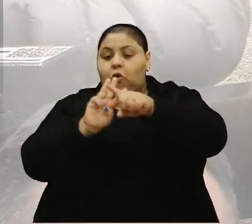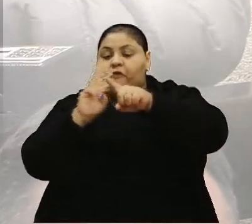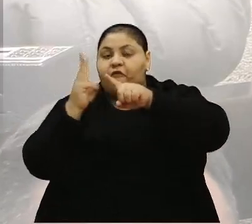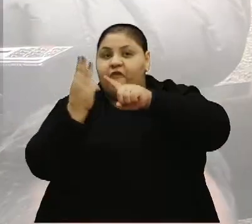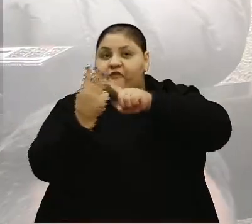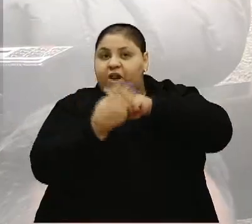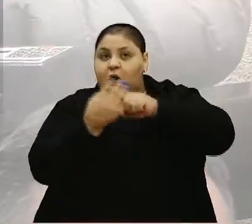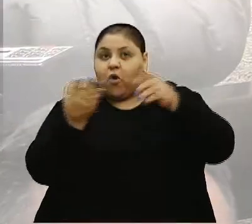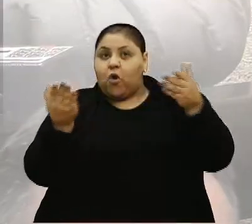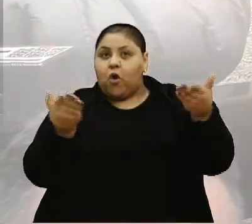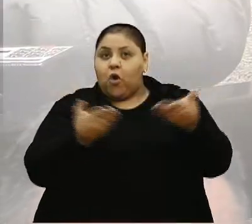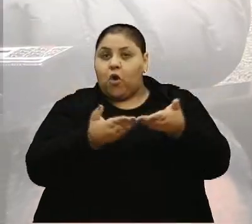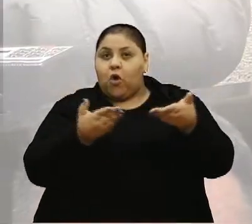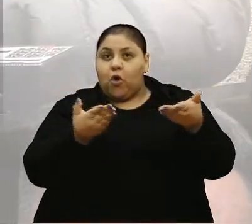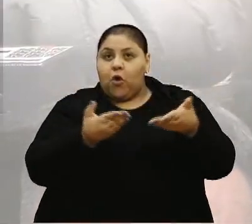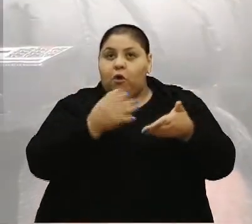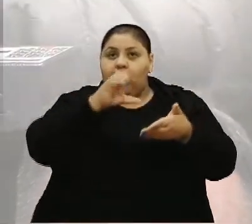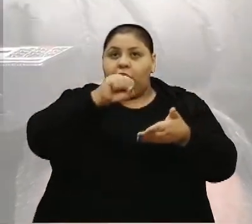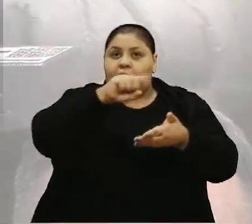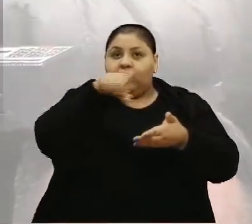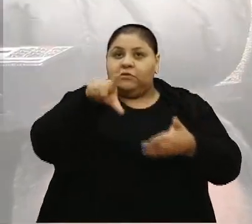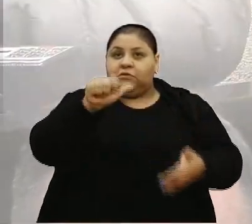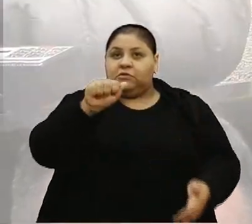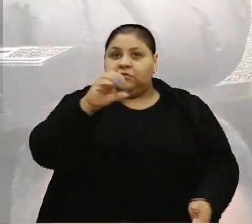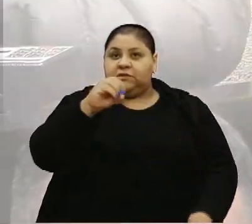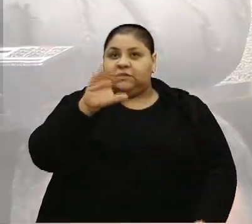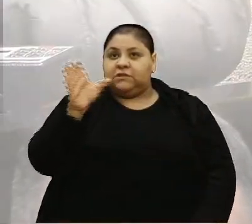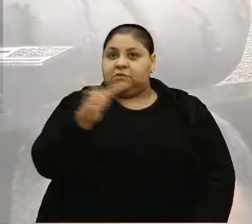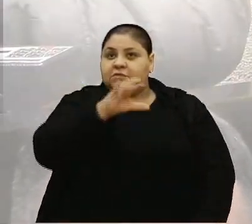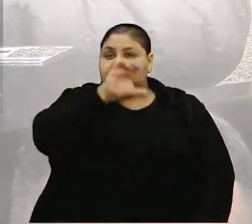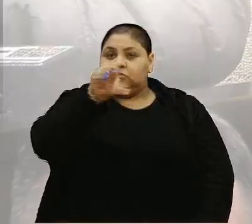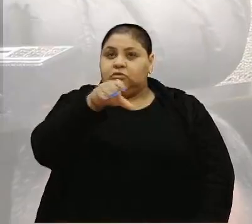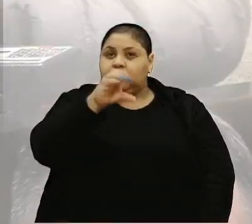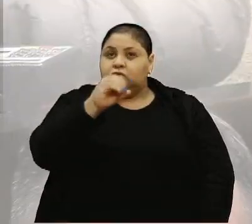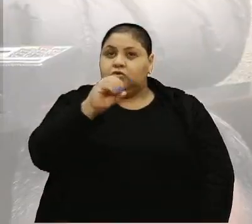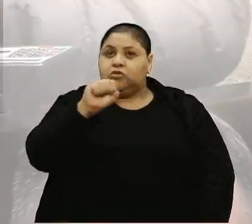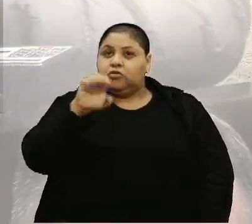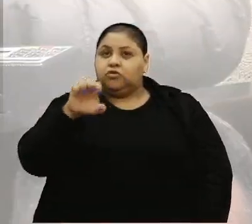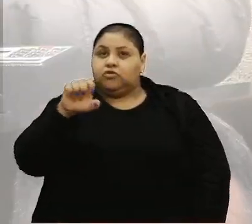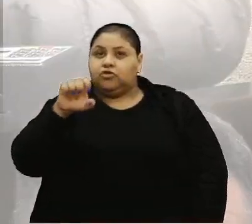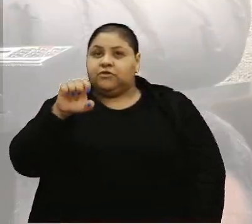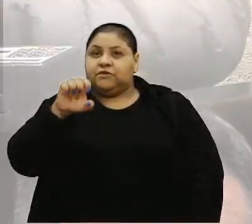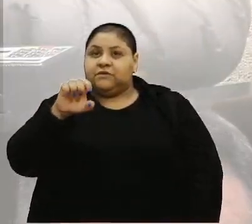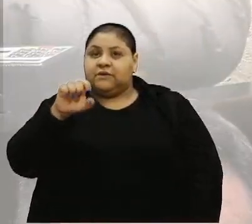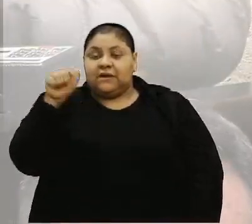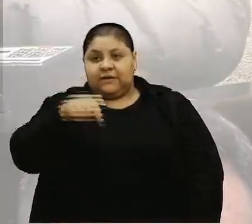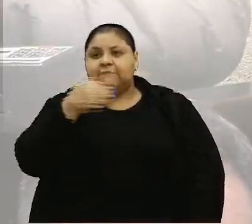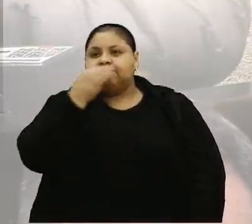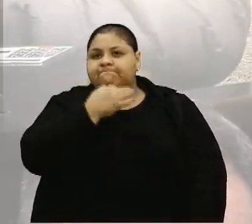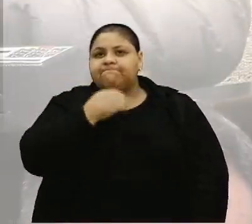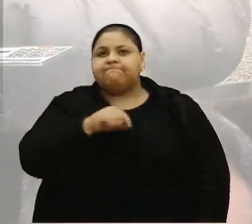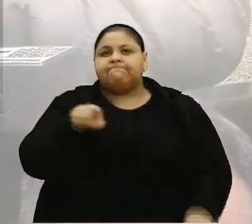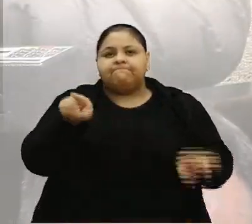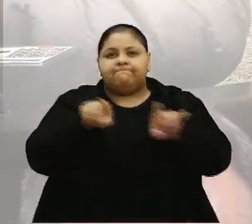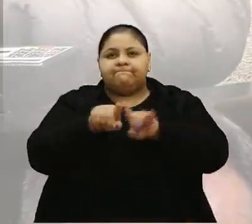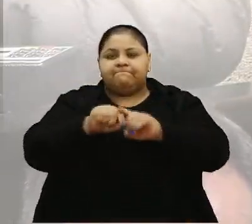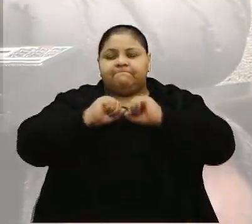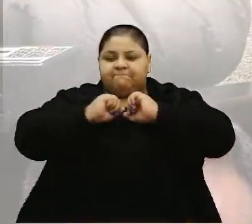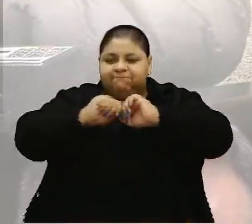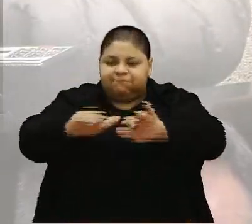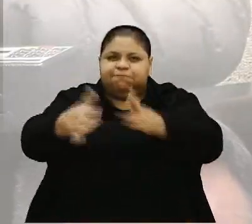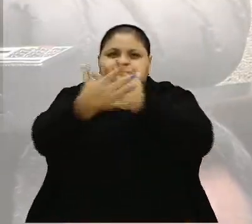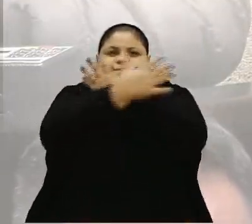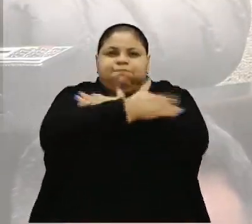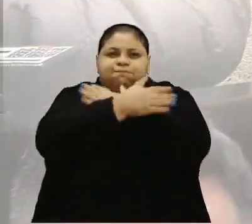ali no Memorial São José, aqui em Caxias do Sul, e quero consternar o nosso abraço, que Deus